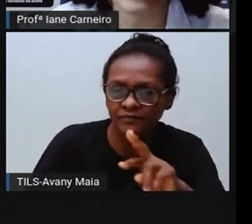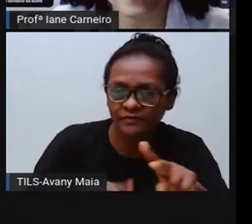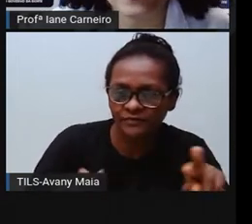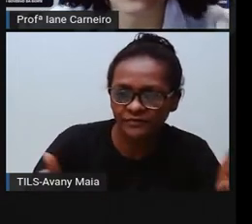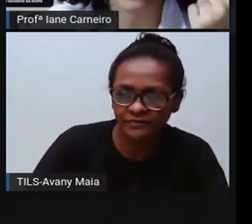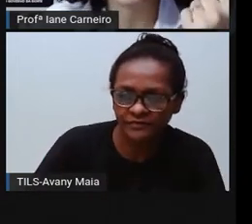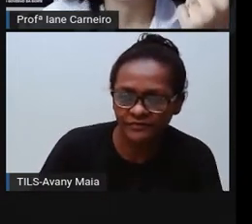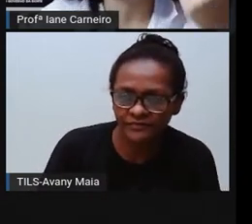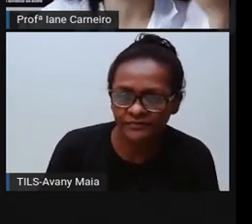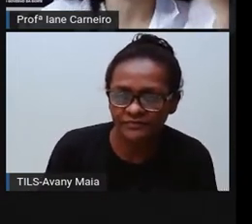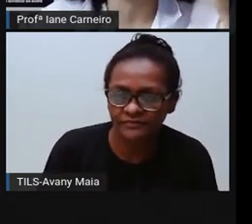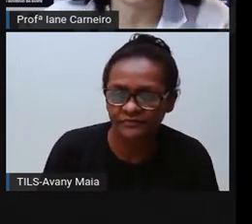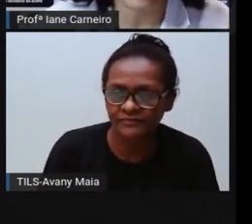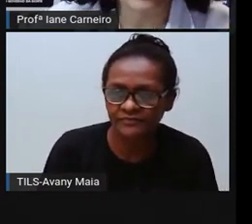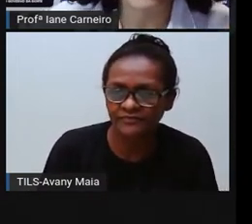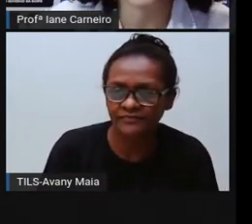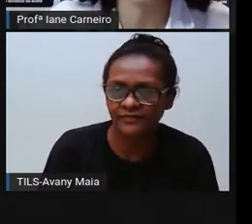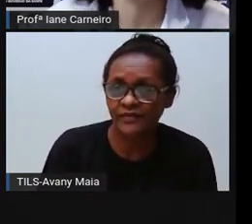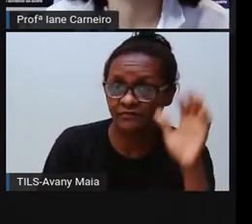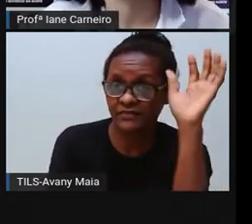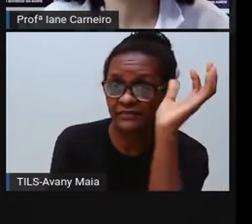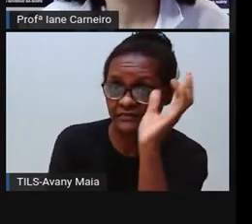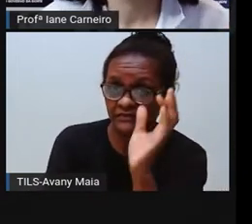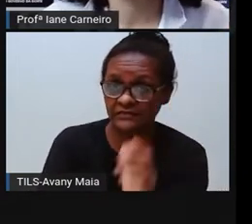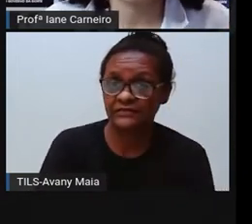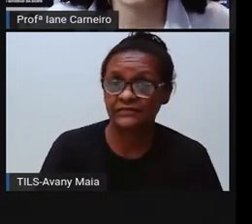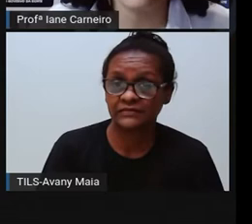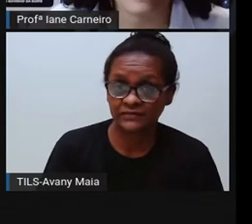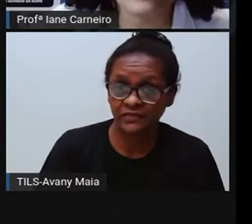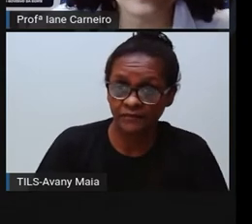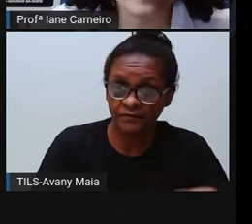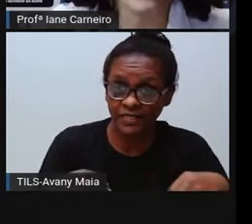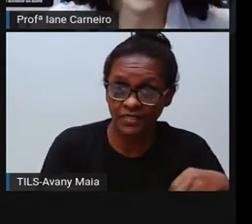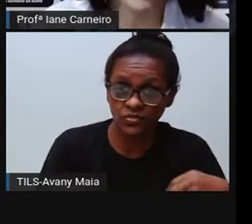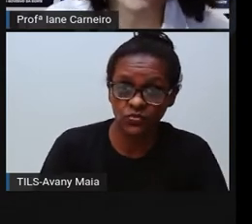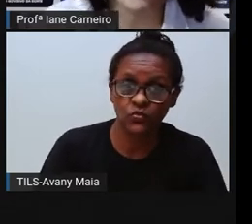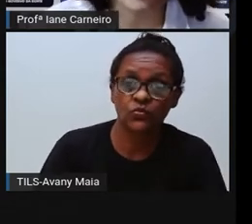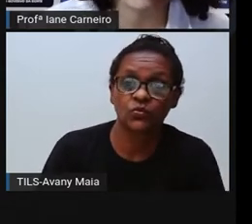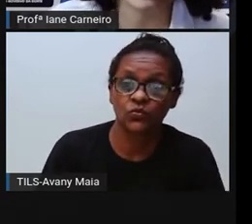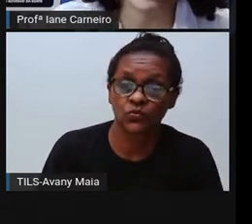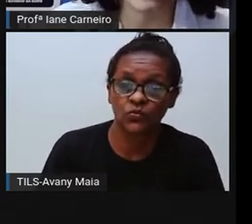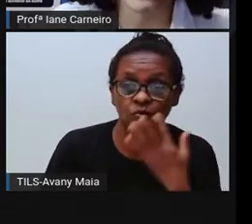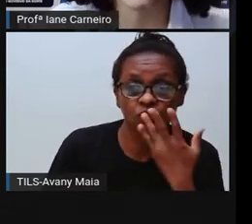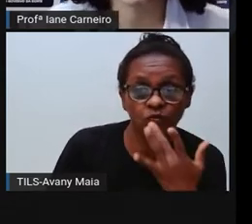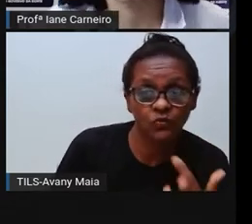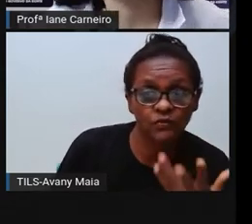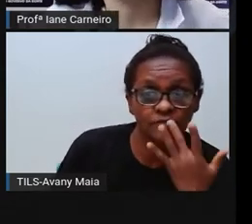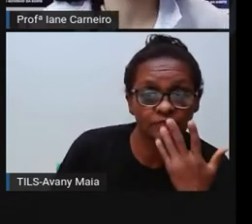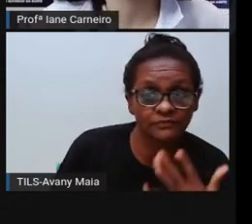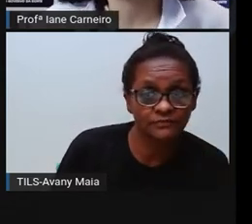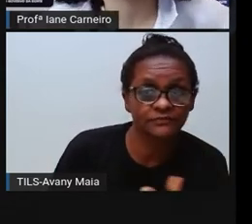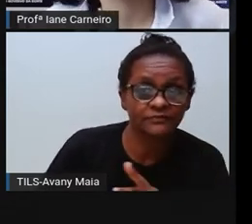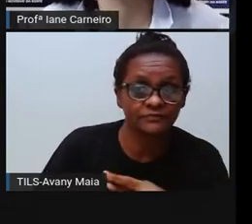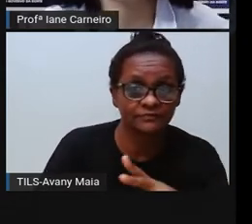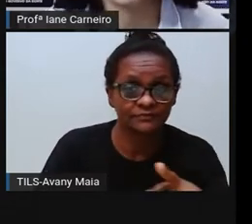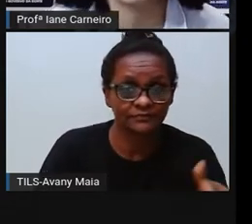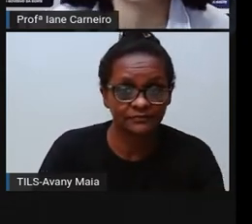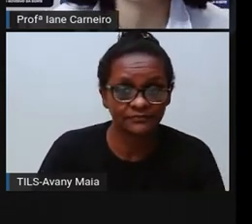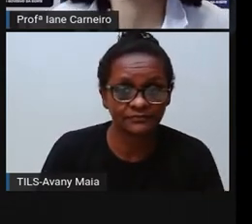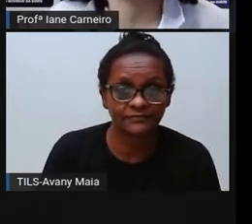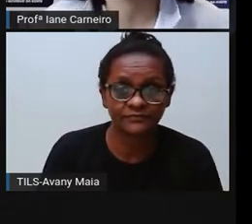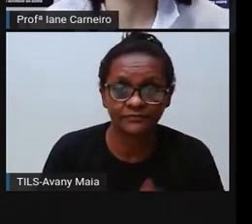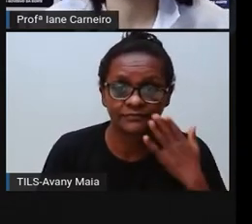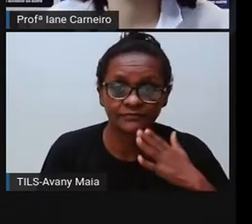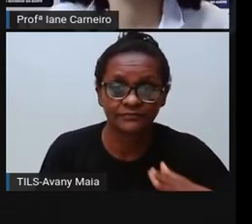esse aqui de madeira, de plástico, né? Tem esse plástico aqui coloridinho, que é pras crianças, né? Ajudar na